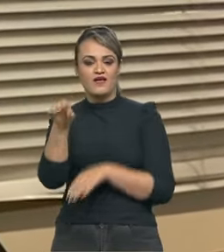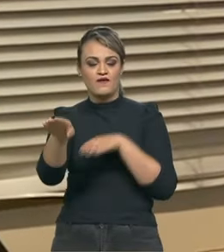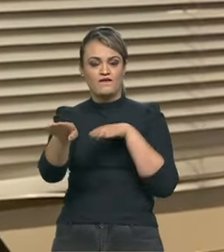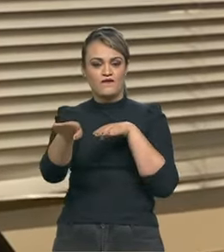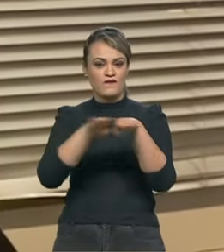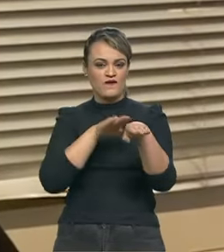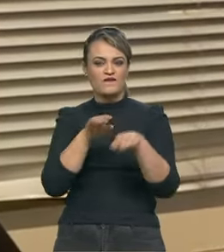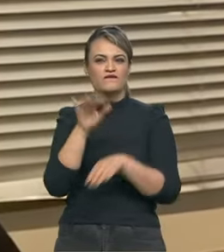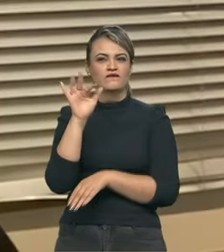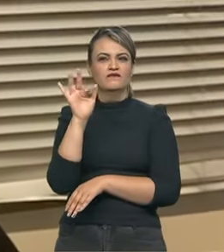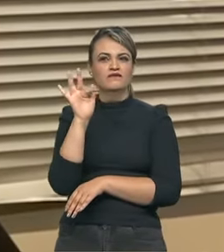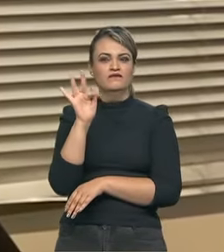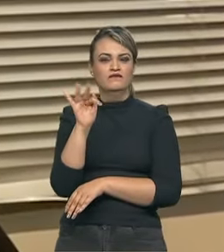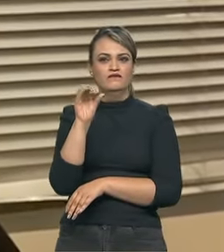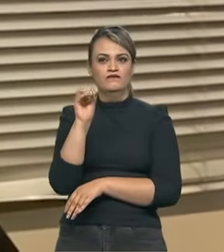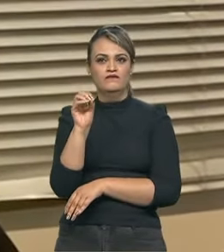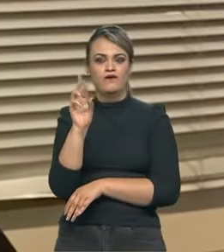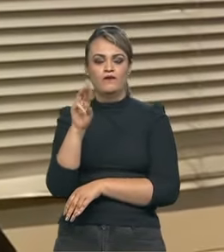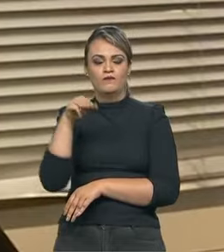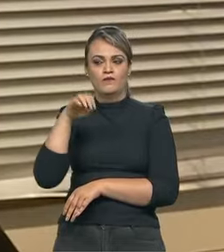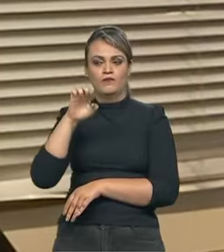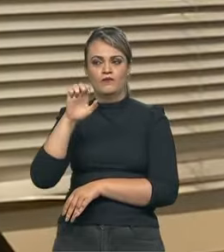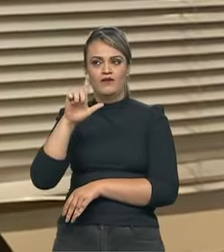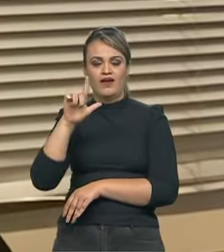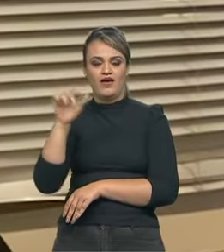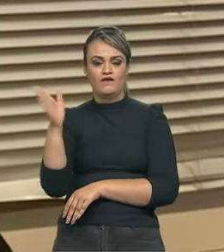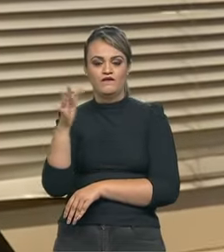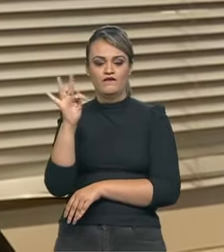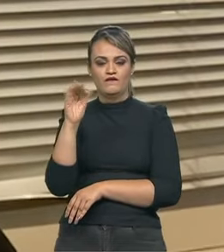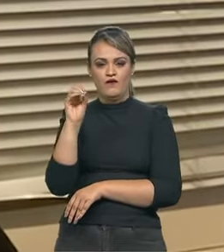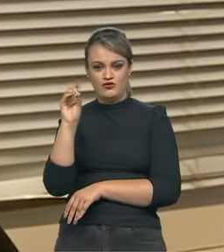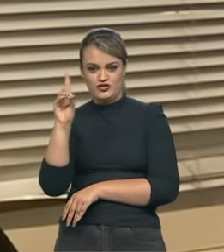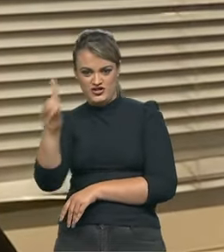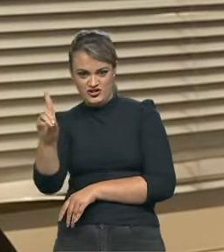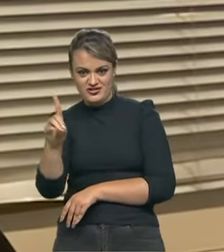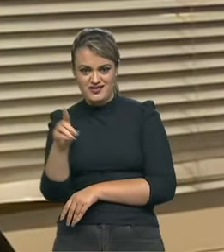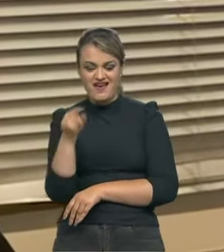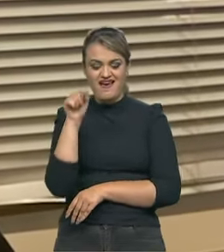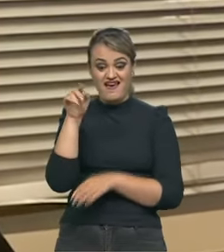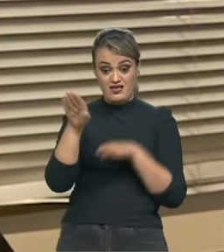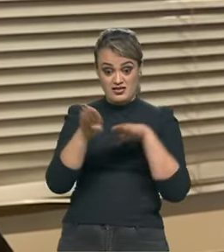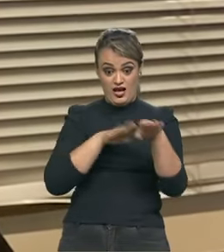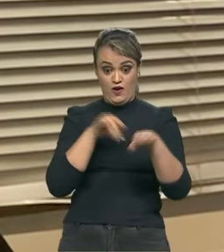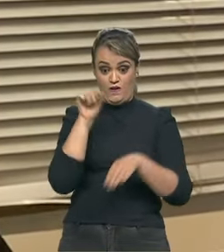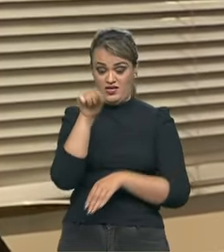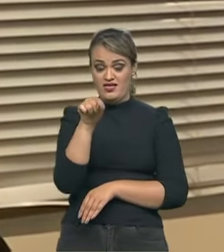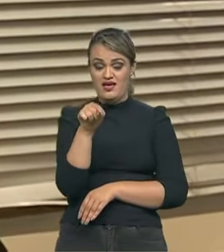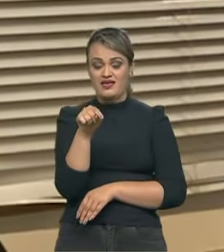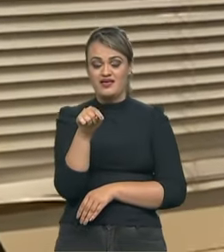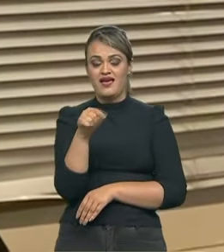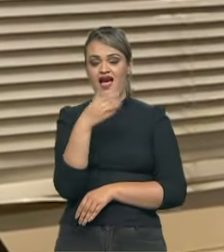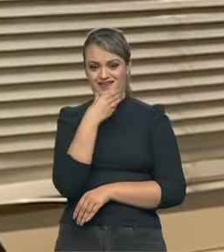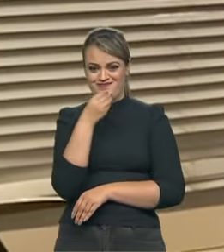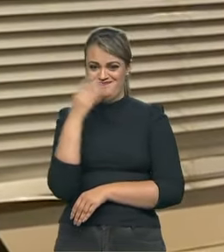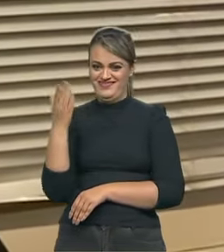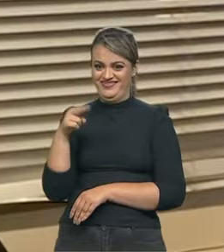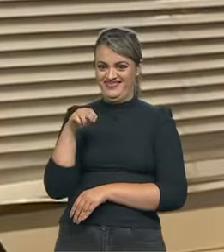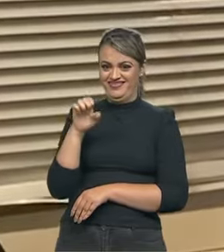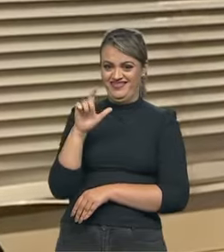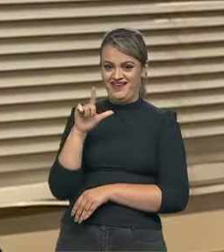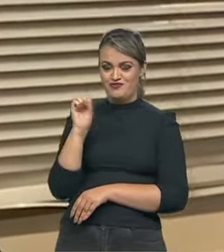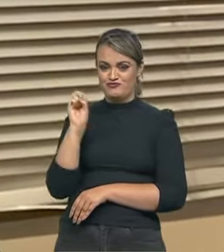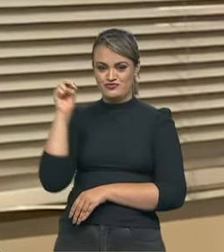Fórmula Ford. E essa foi uma corrida em Brands Hatch, que o Nelson foi assistir